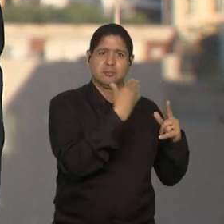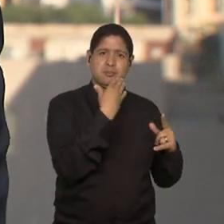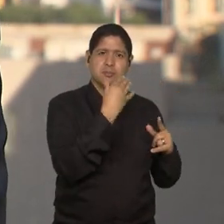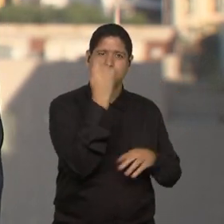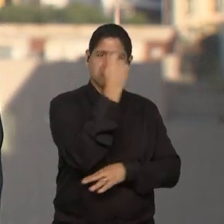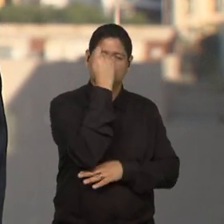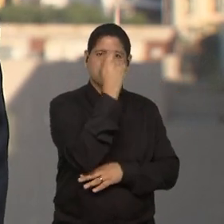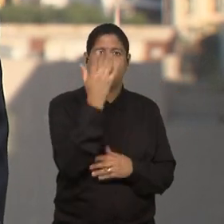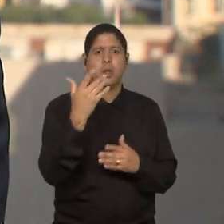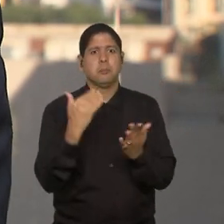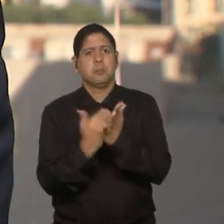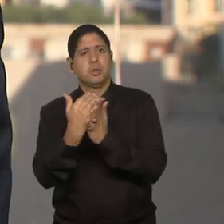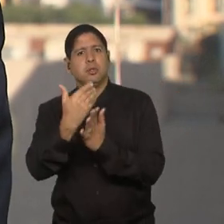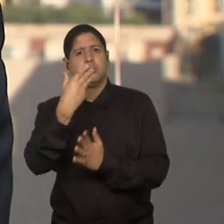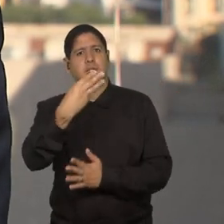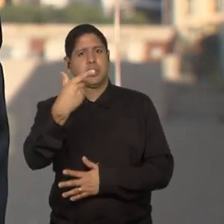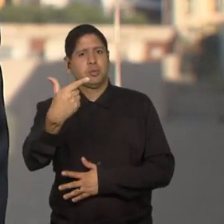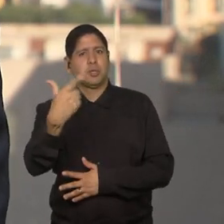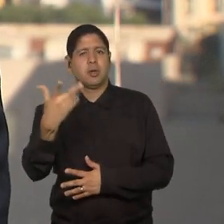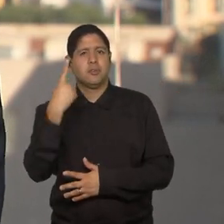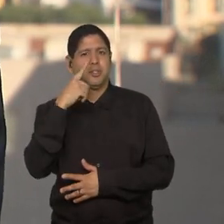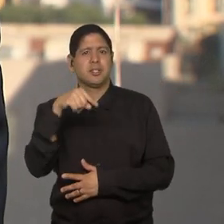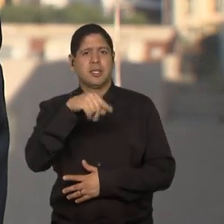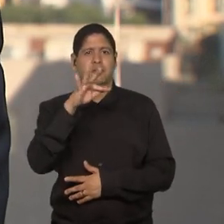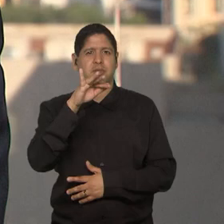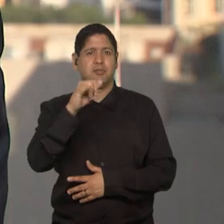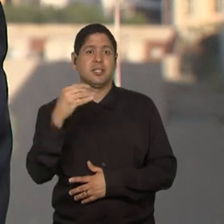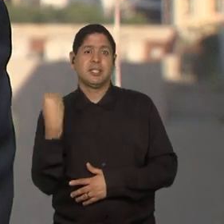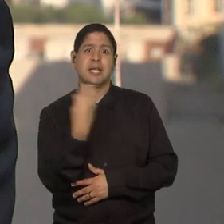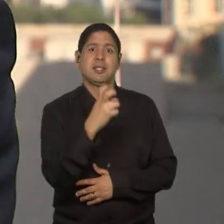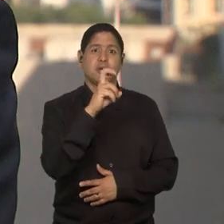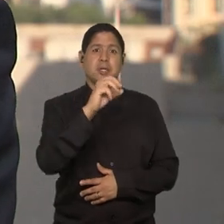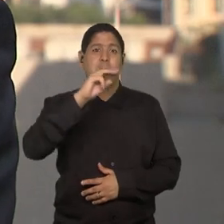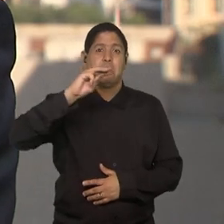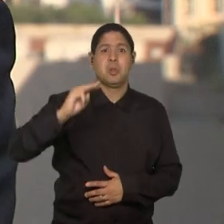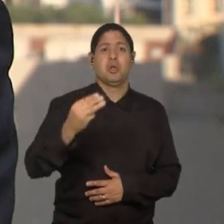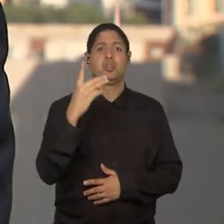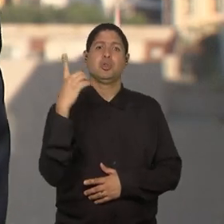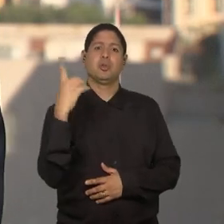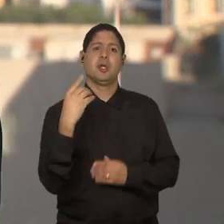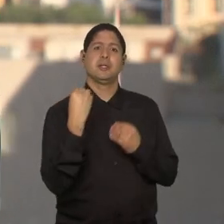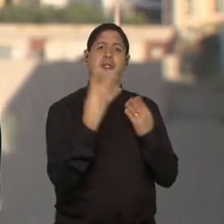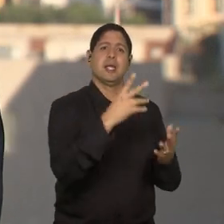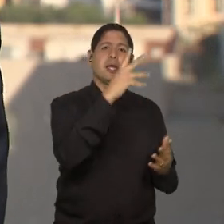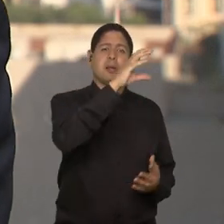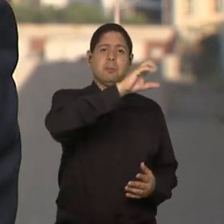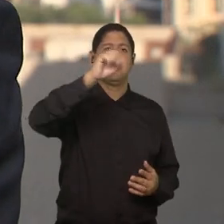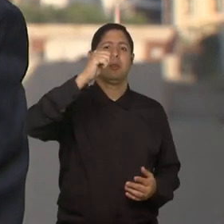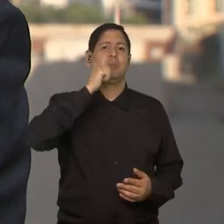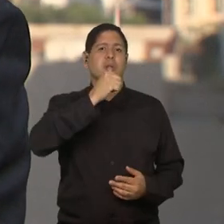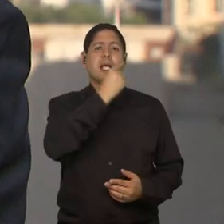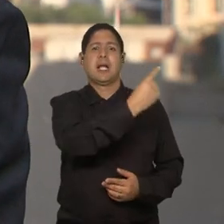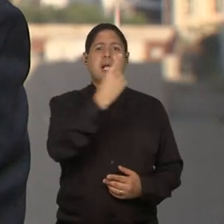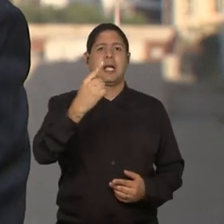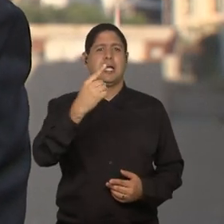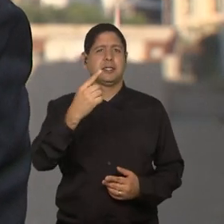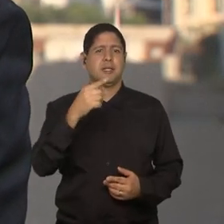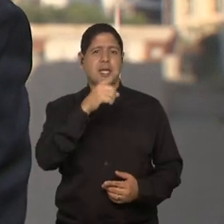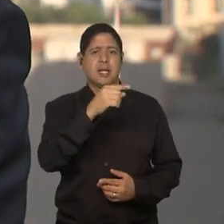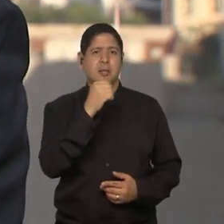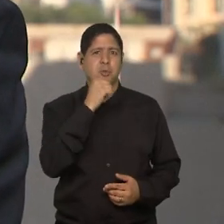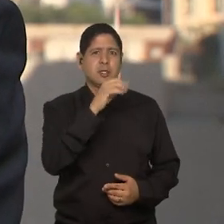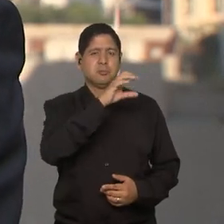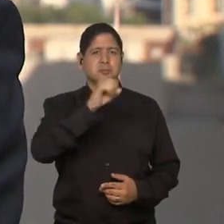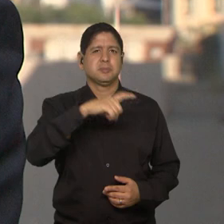A FIFA, ela está destinando 50 milhões de dólares apenas a título de premiação das jogadoras. Cada jogadora participante